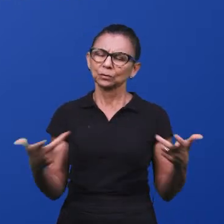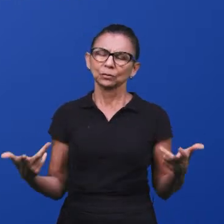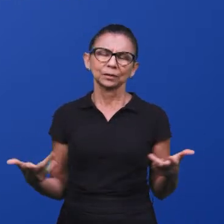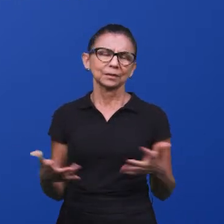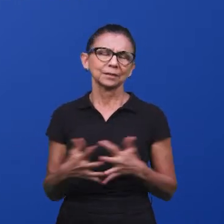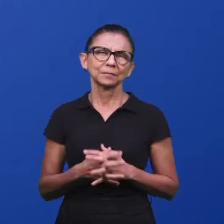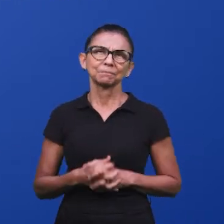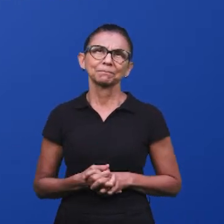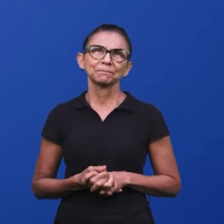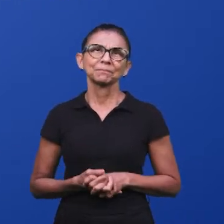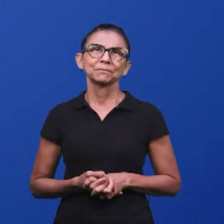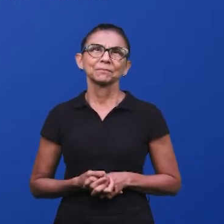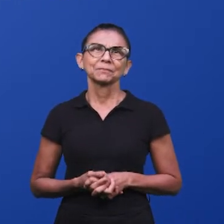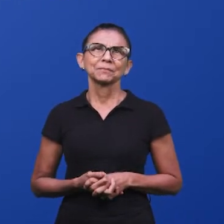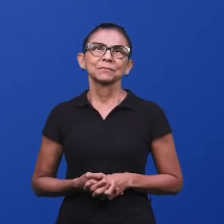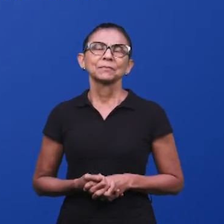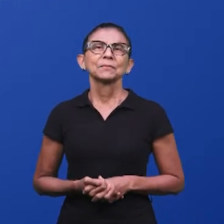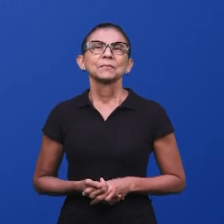operações.